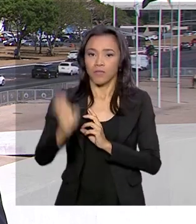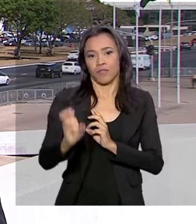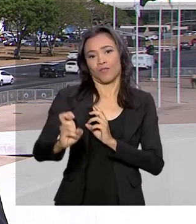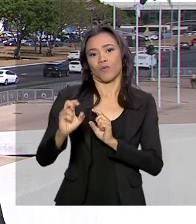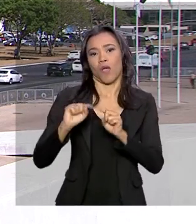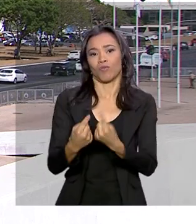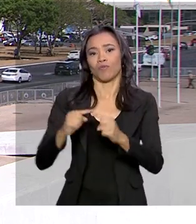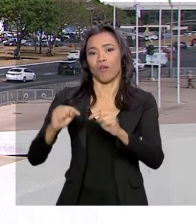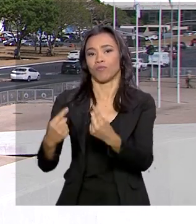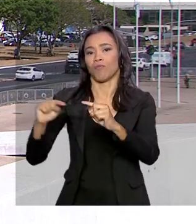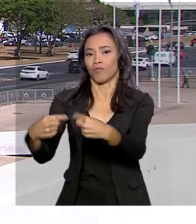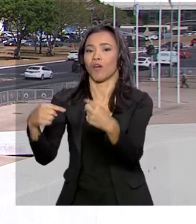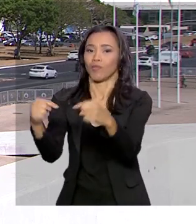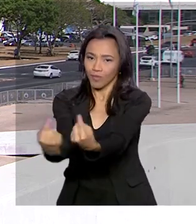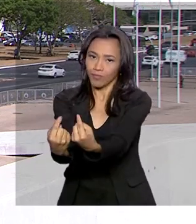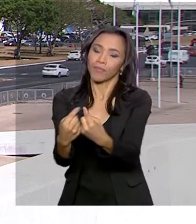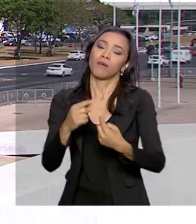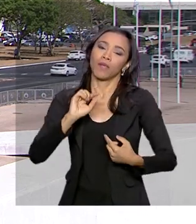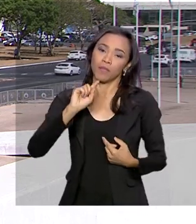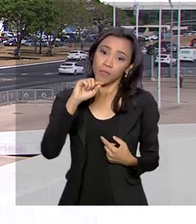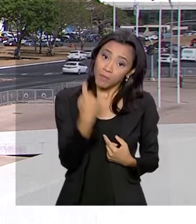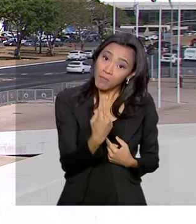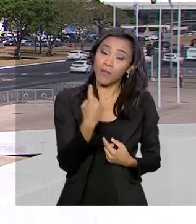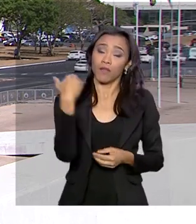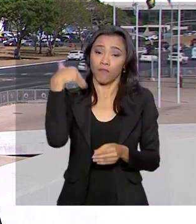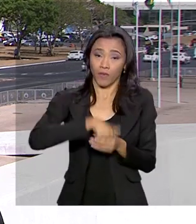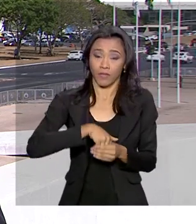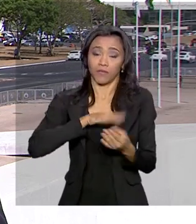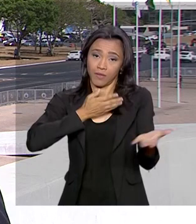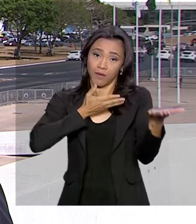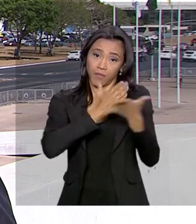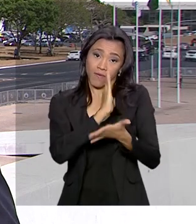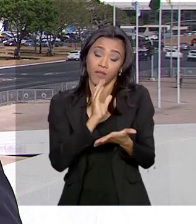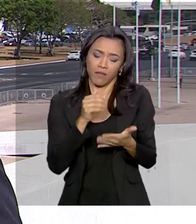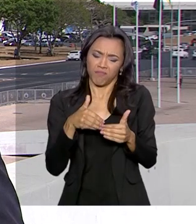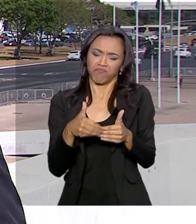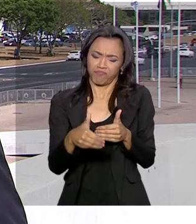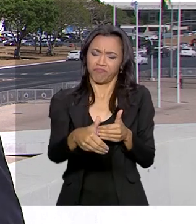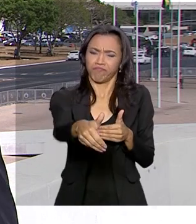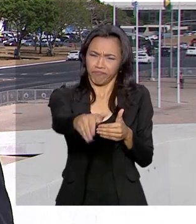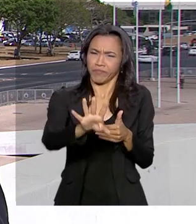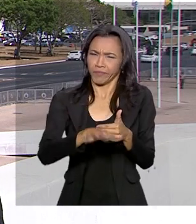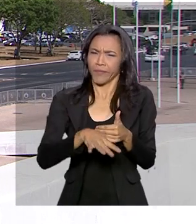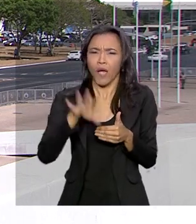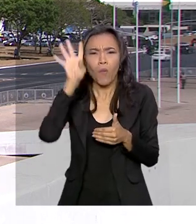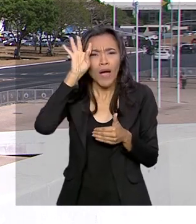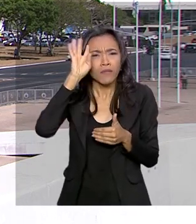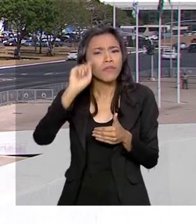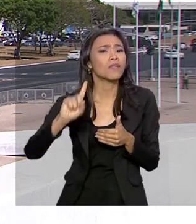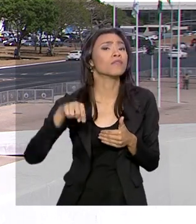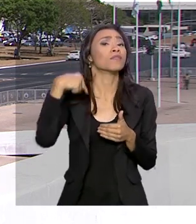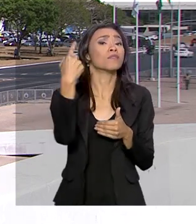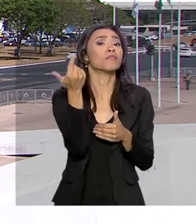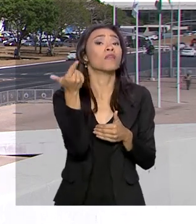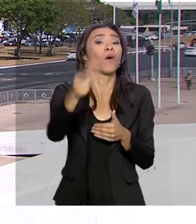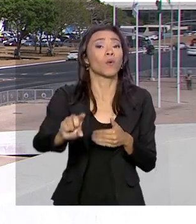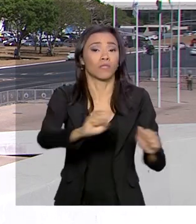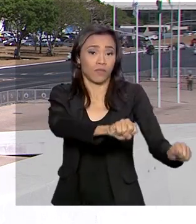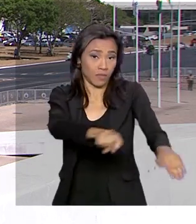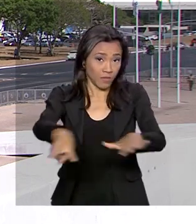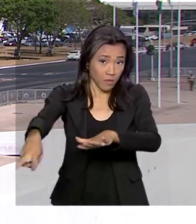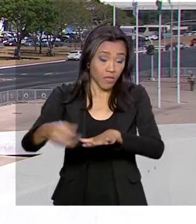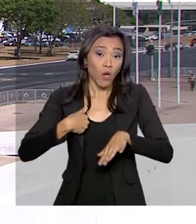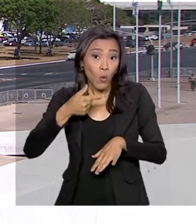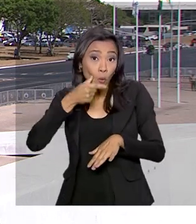esteja pronto para ser votado em primeiro turno, o que deve acontecer a partir da quarta-feira da semana que vem. Ontem, no